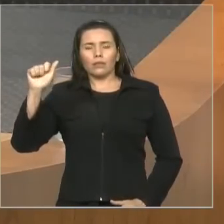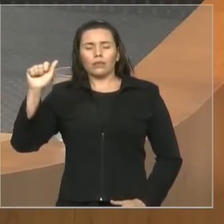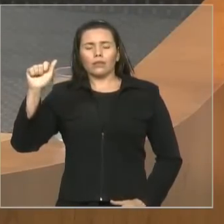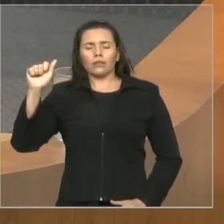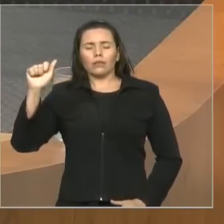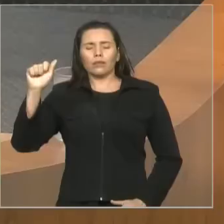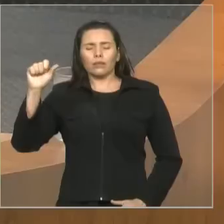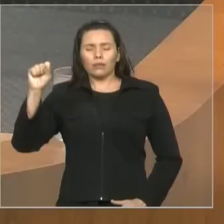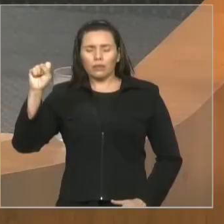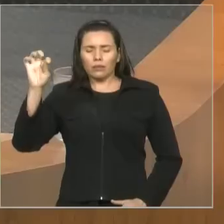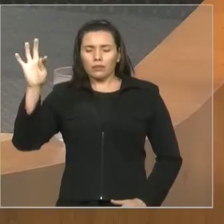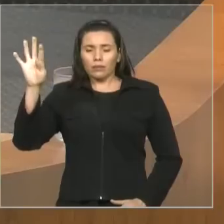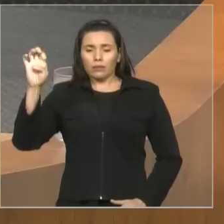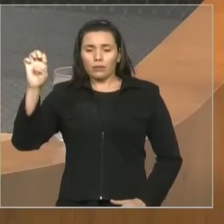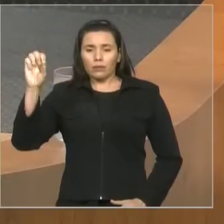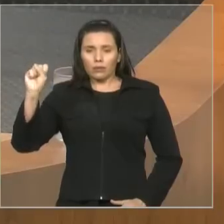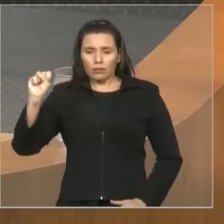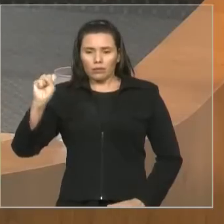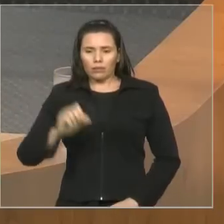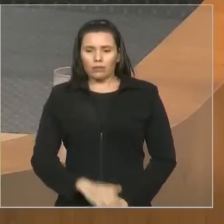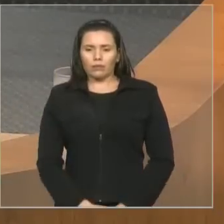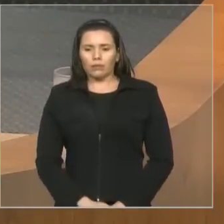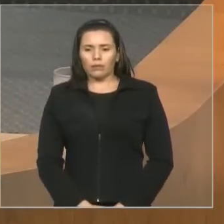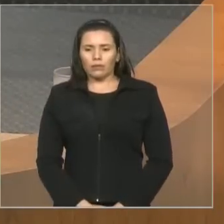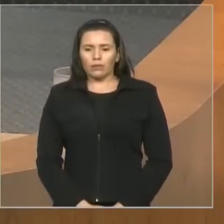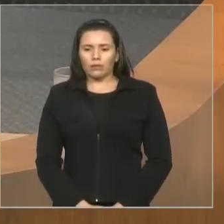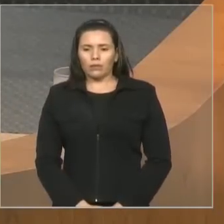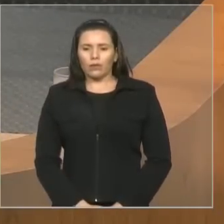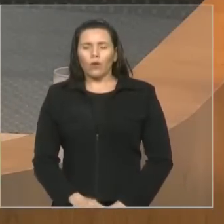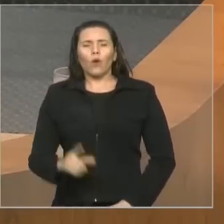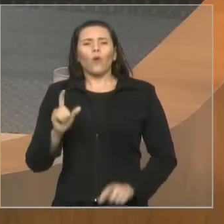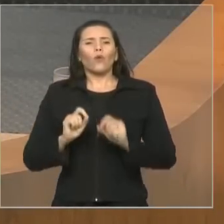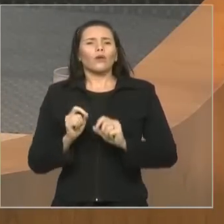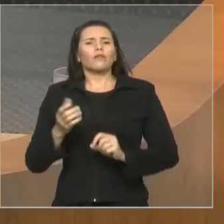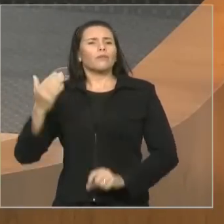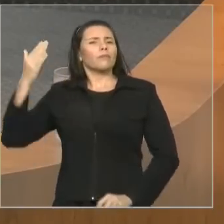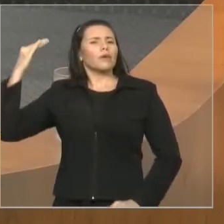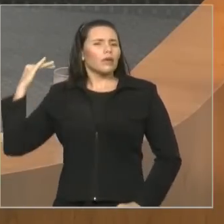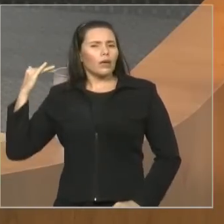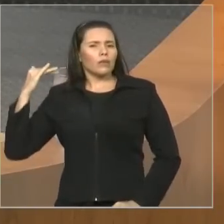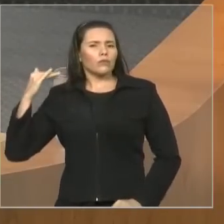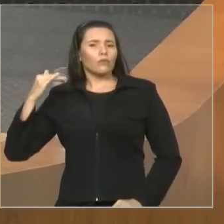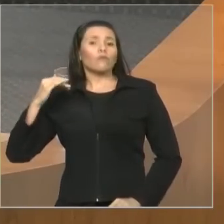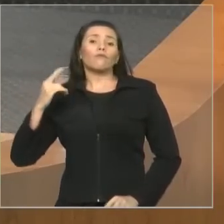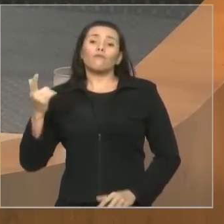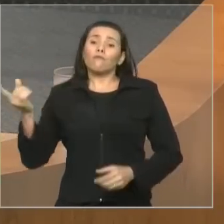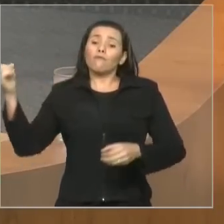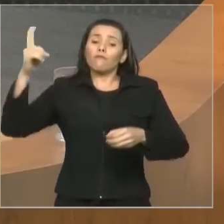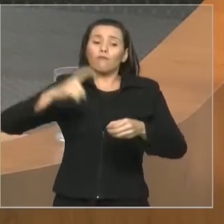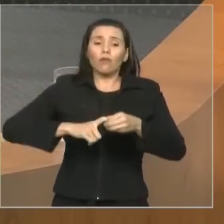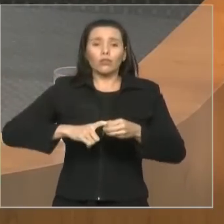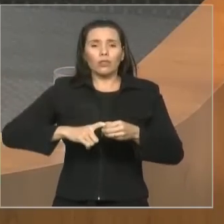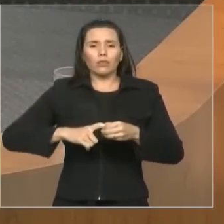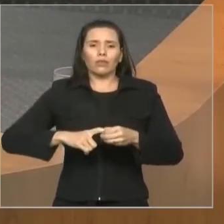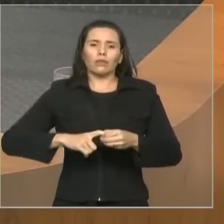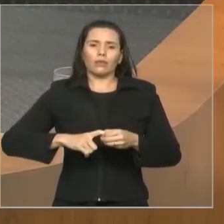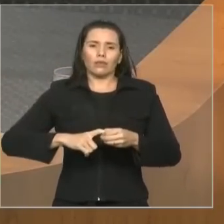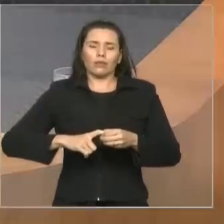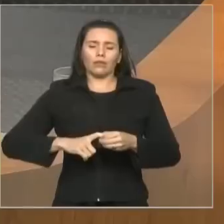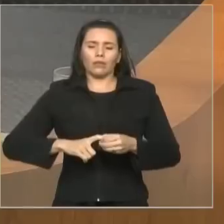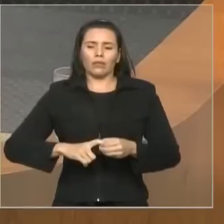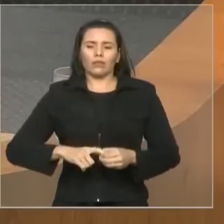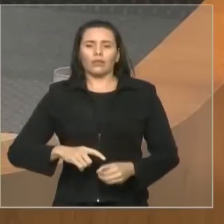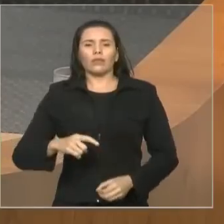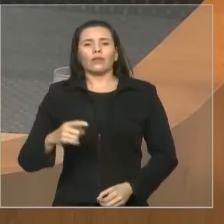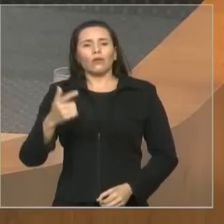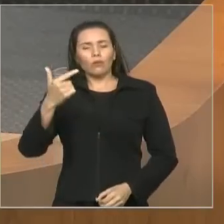fez parte dele. O que foi, tornará a ser. O que foi feito, se fará novamente. Não há nada de